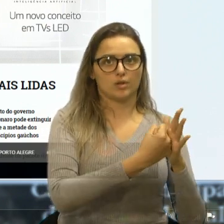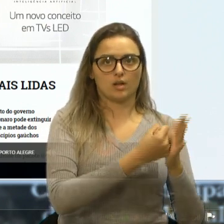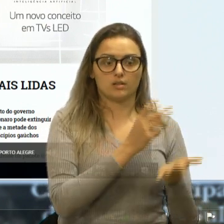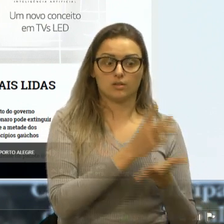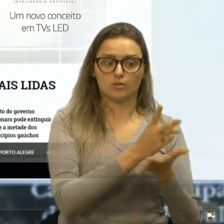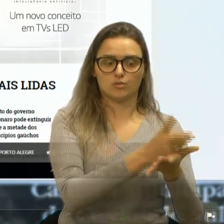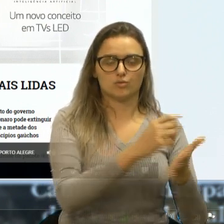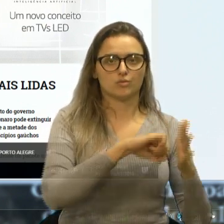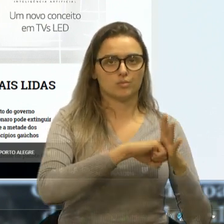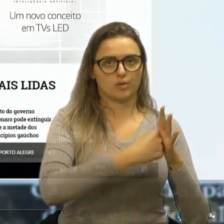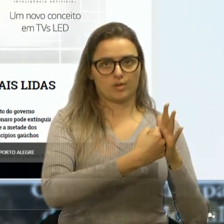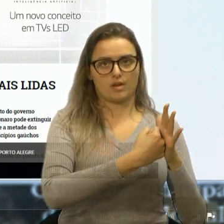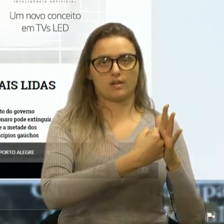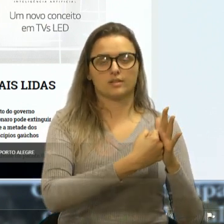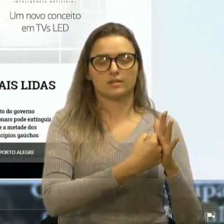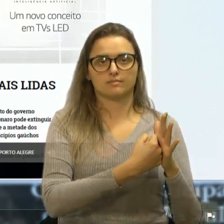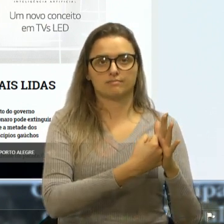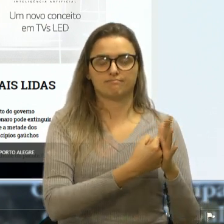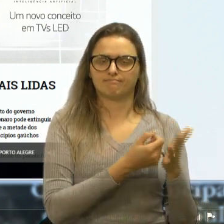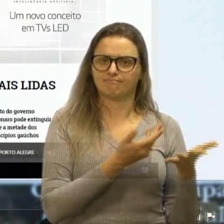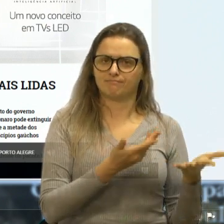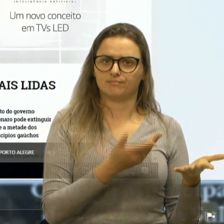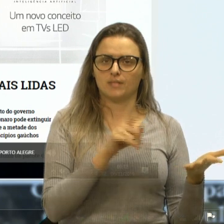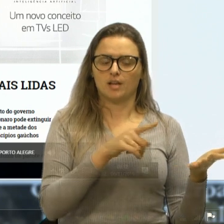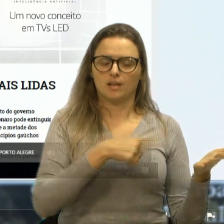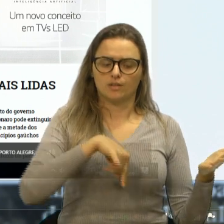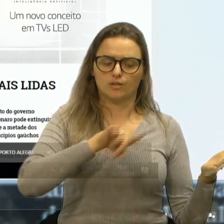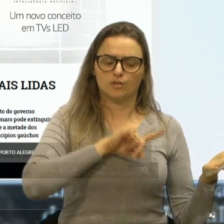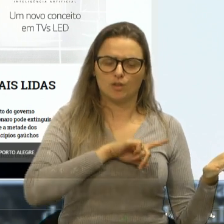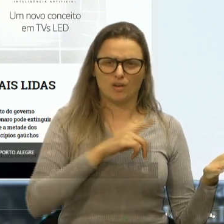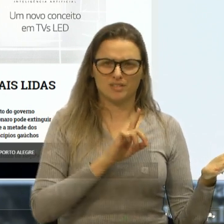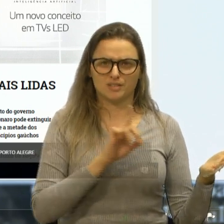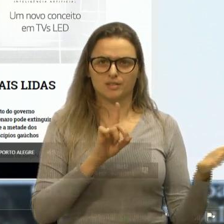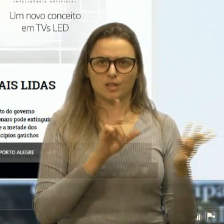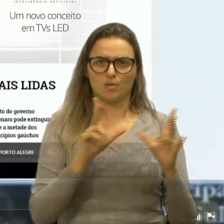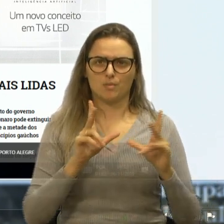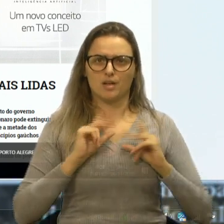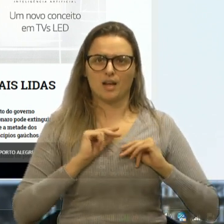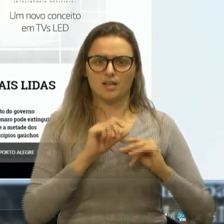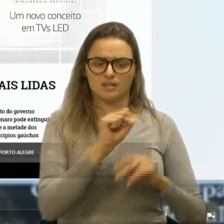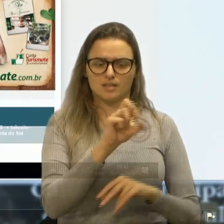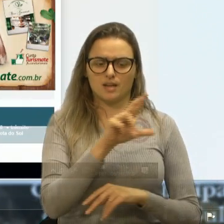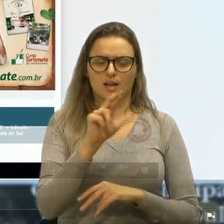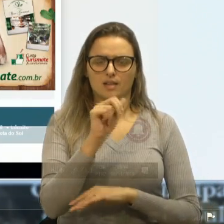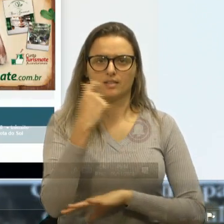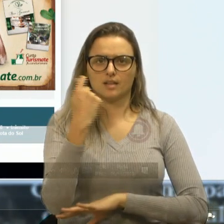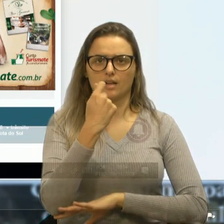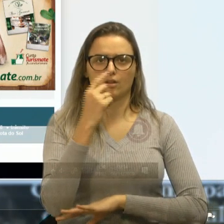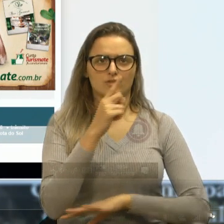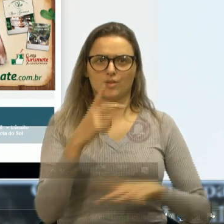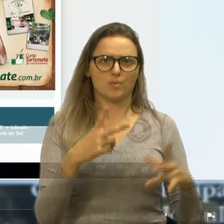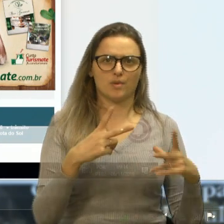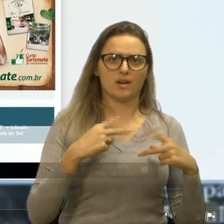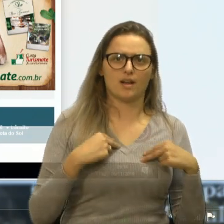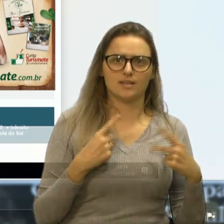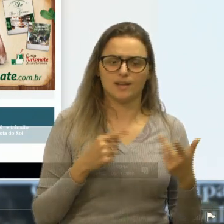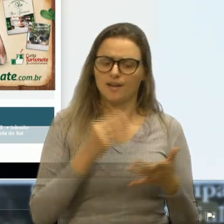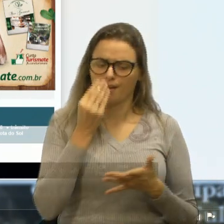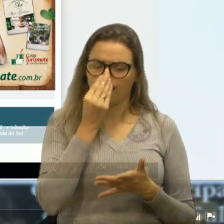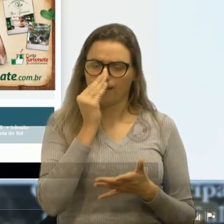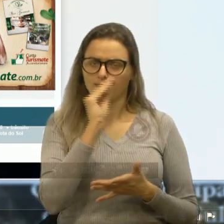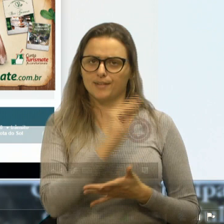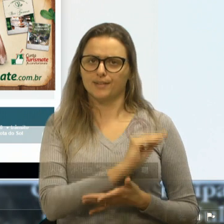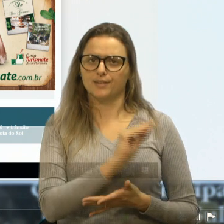bloqueado, então, assim, será que nós não merecemos, a Serra Gaúcha não merece? É uma desconsideração